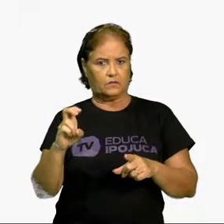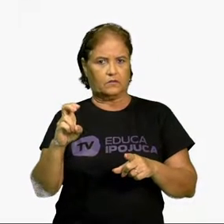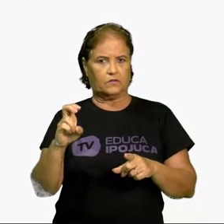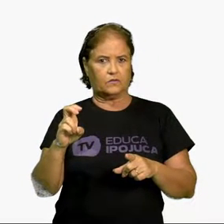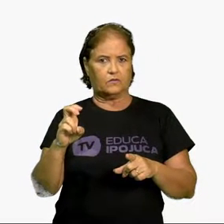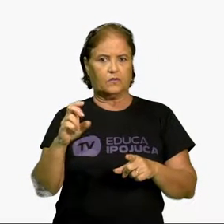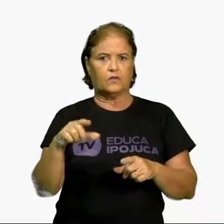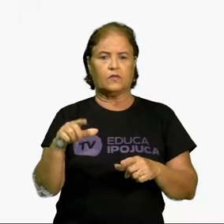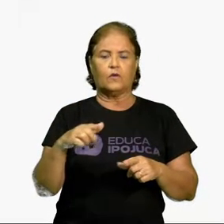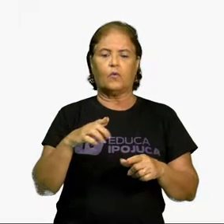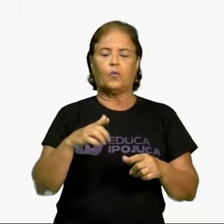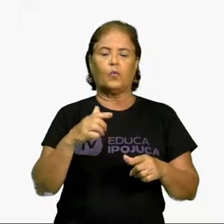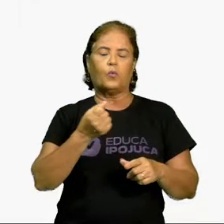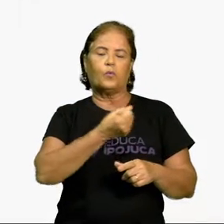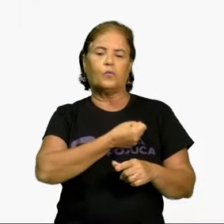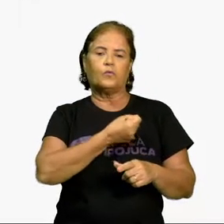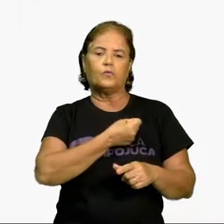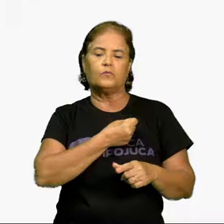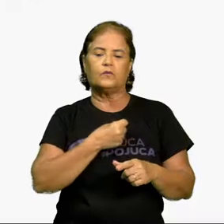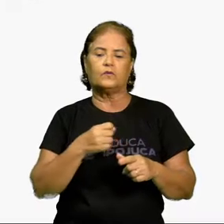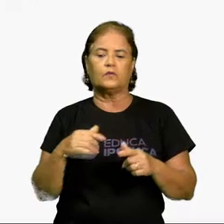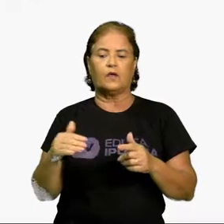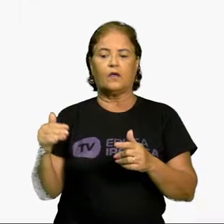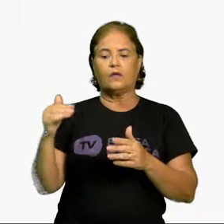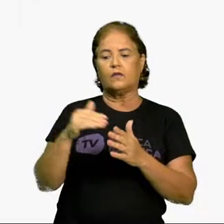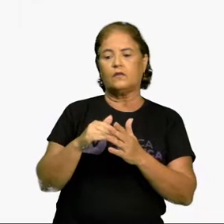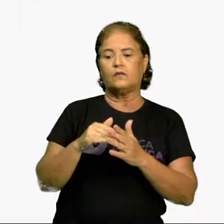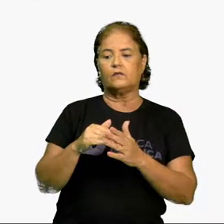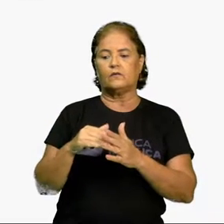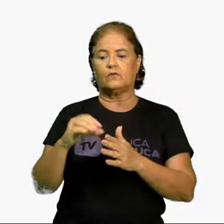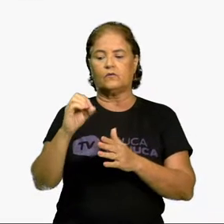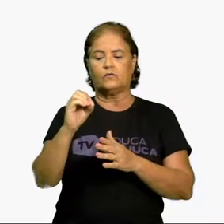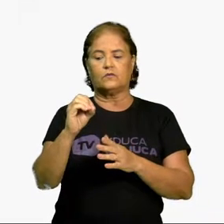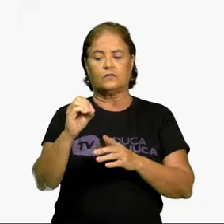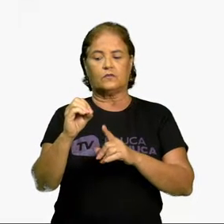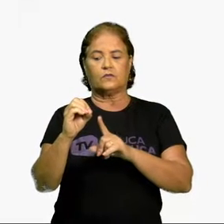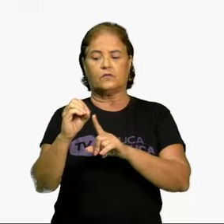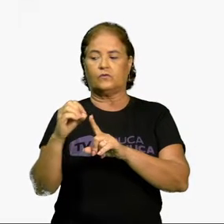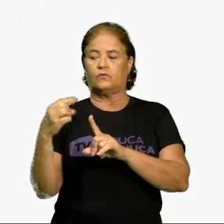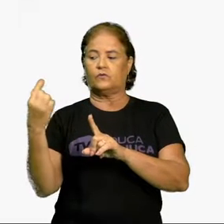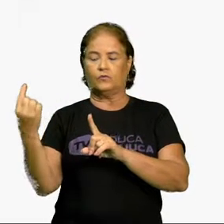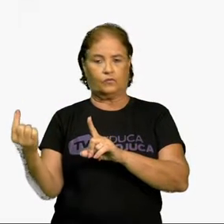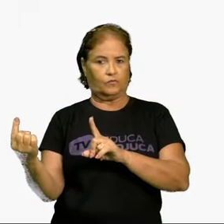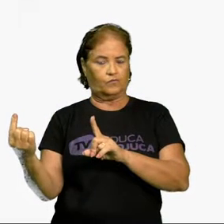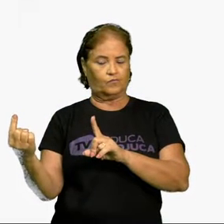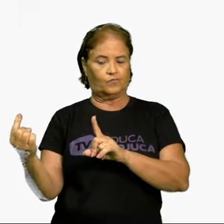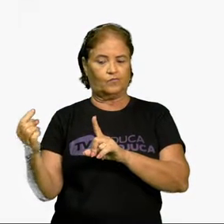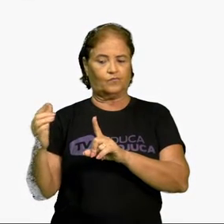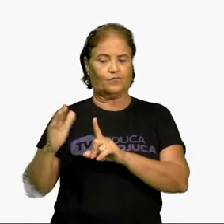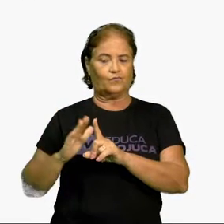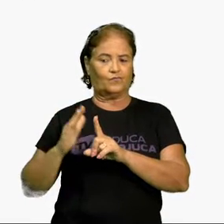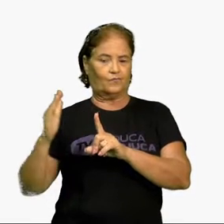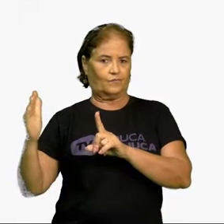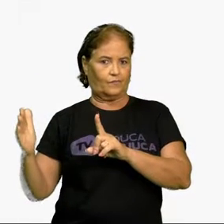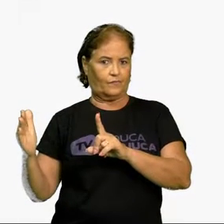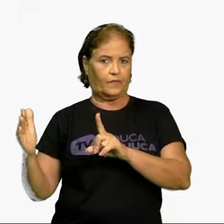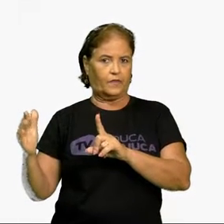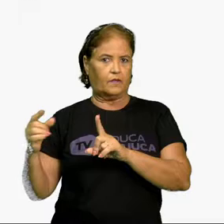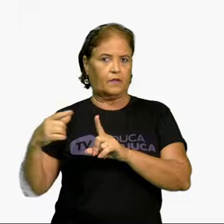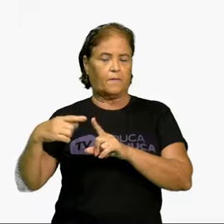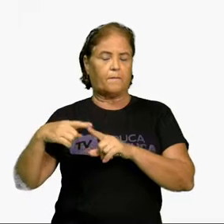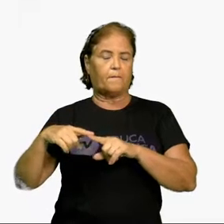o número está compreendido entre o 0 e o 1 positivo. que está do lado direito. Agora, se você dividir o 0,